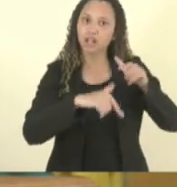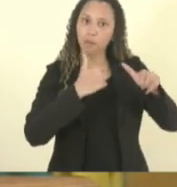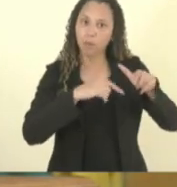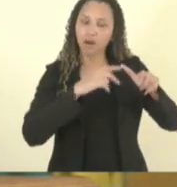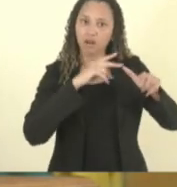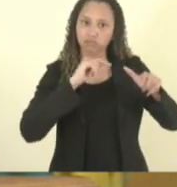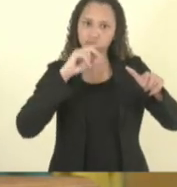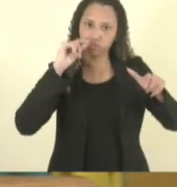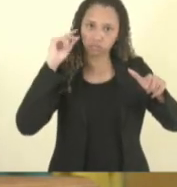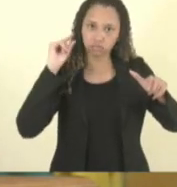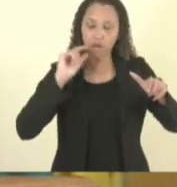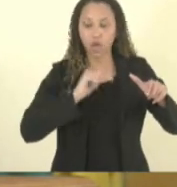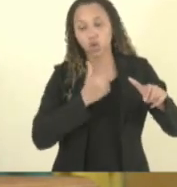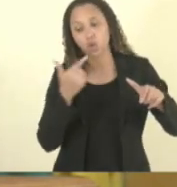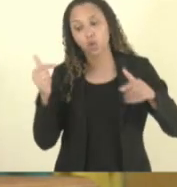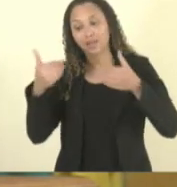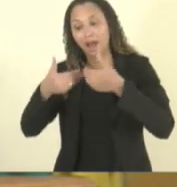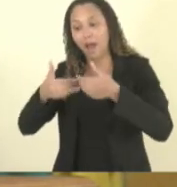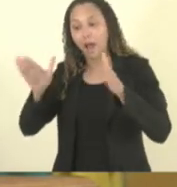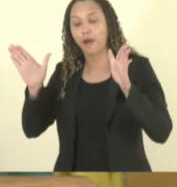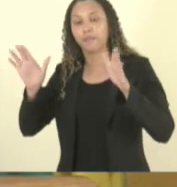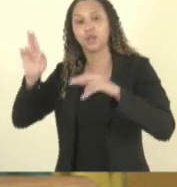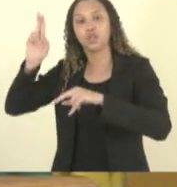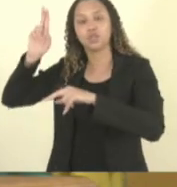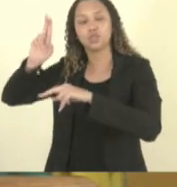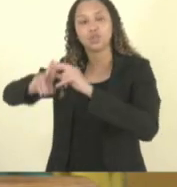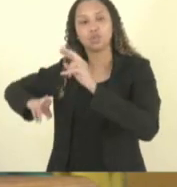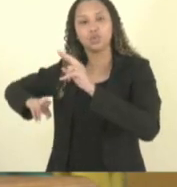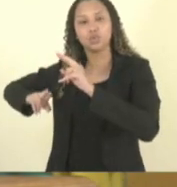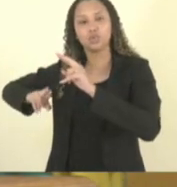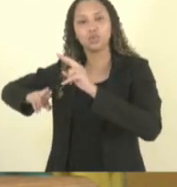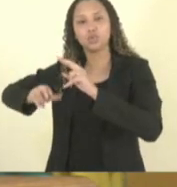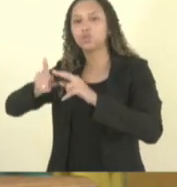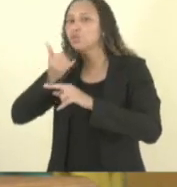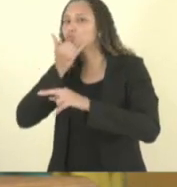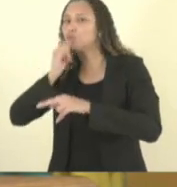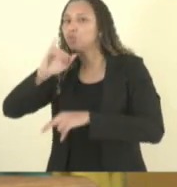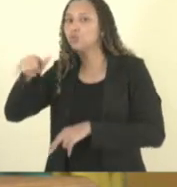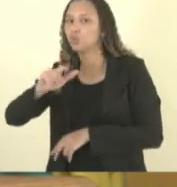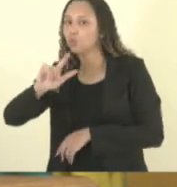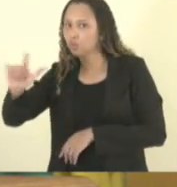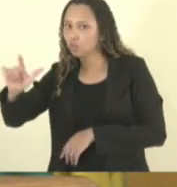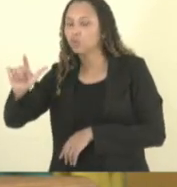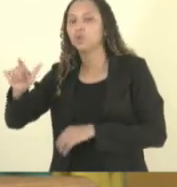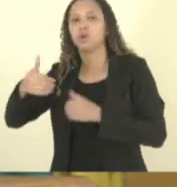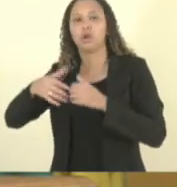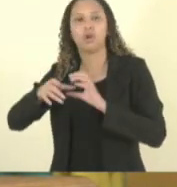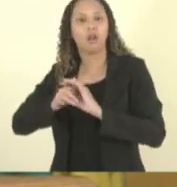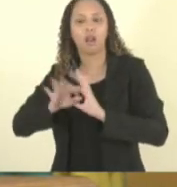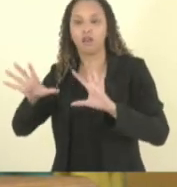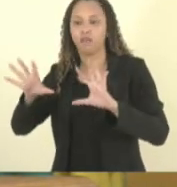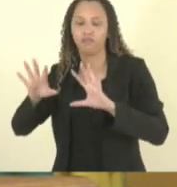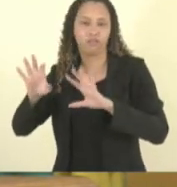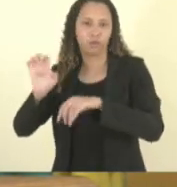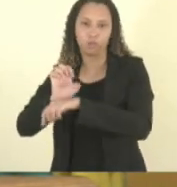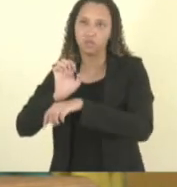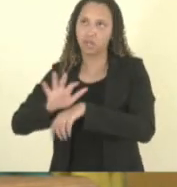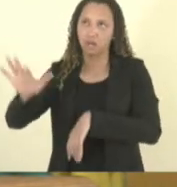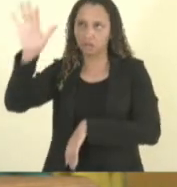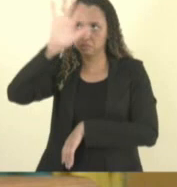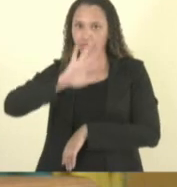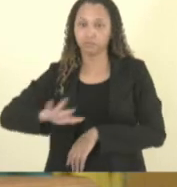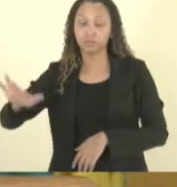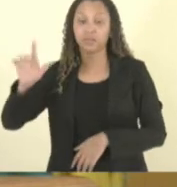e outra que a gente abre em julho que a gente abre vaga para o estado todo o qualificar é esse ele